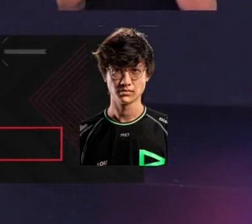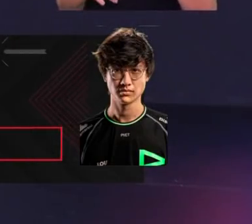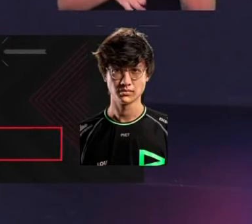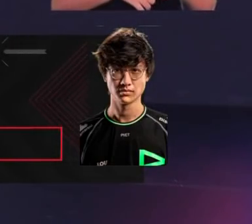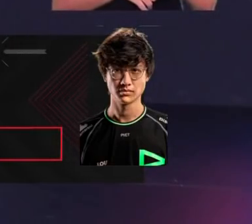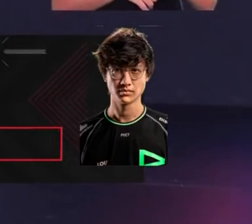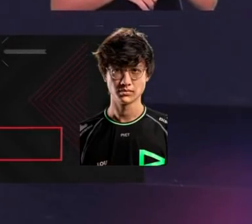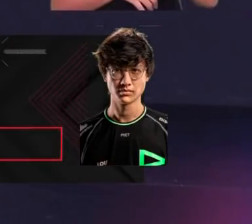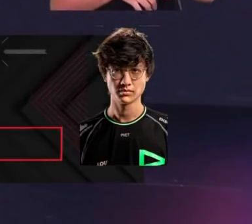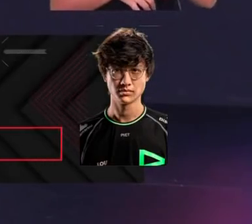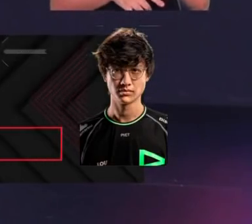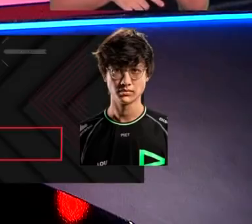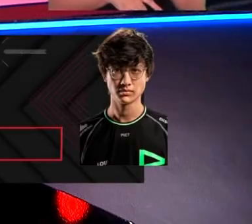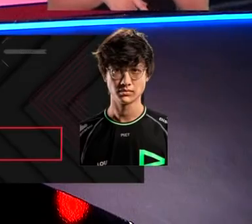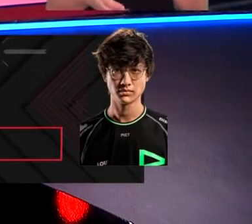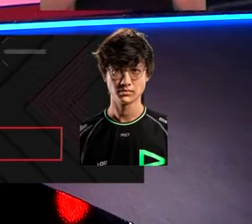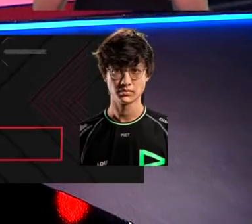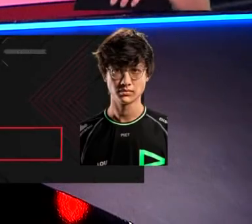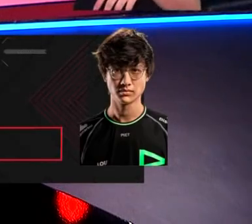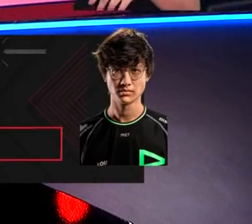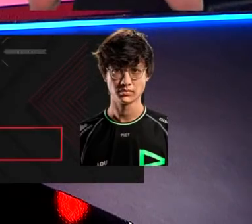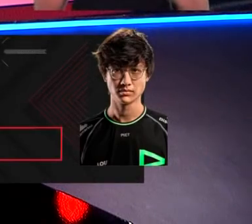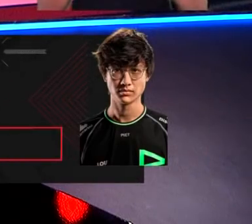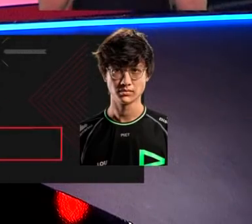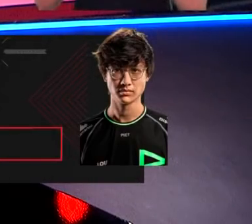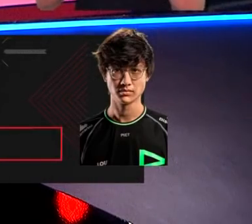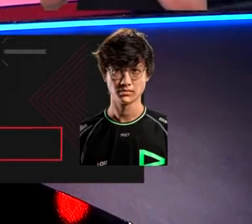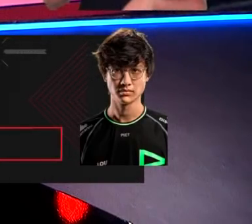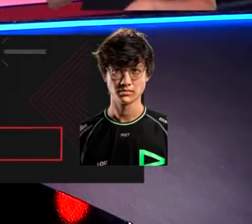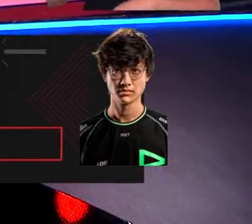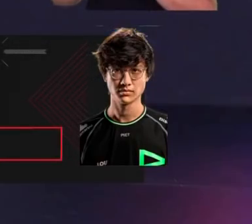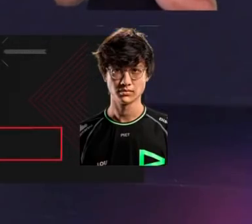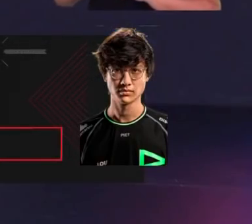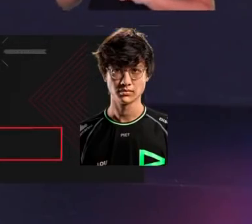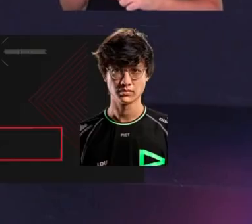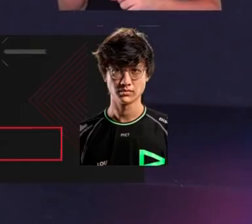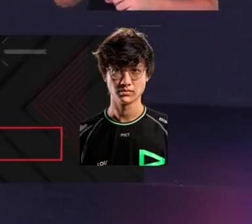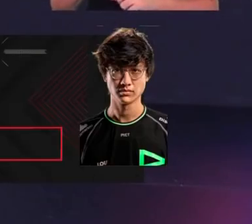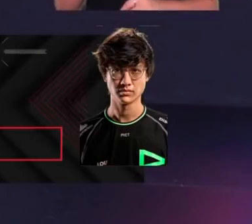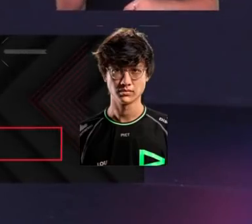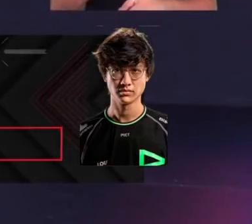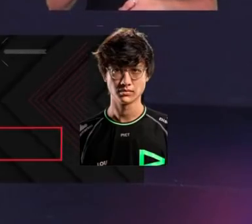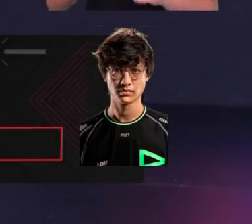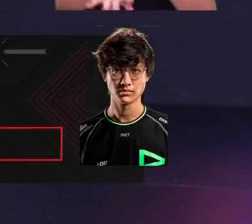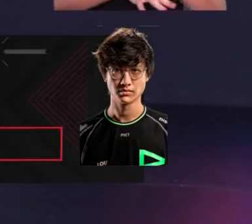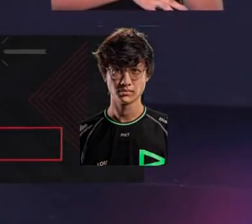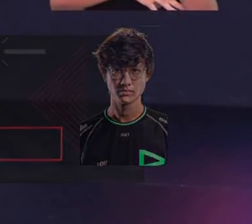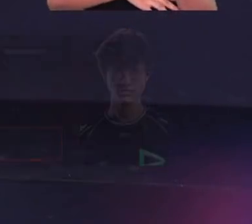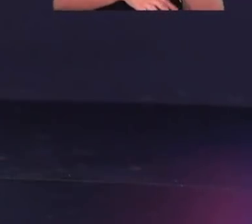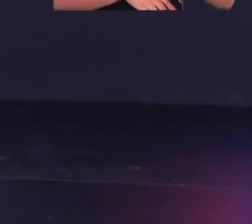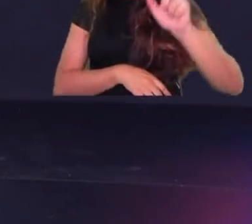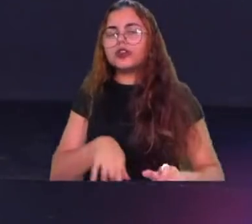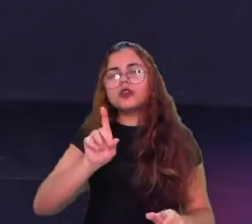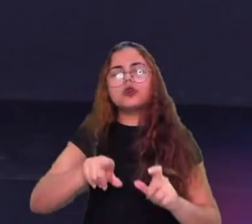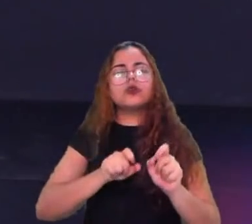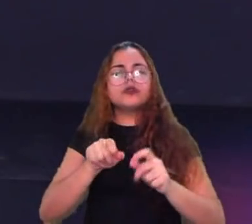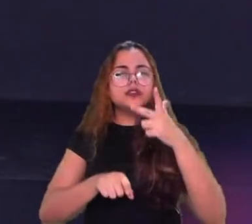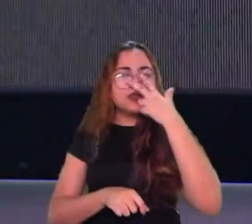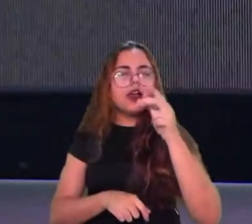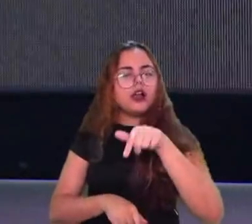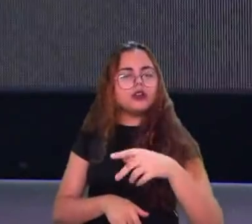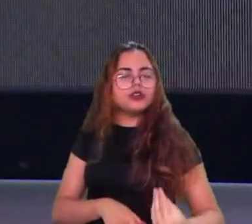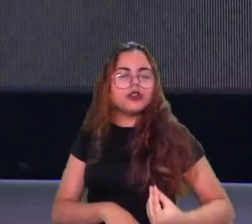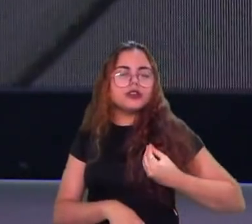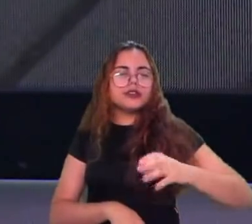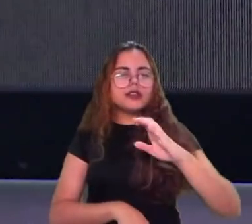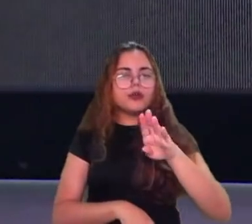é jeito que ele tá jogando e aí cara rapidão pra gente você caçador o você acha sobre isso num momento no geral CBLOL como região cara